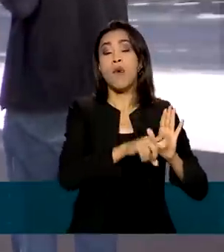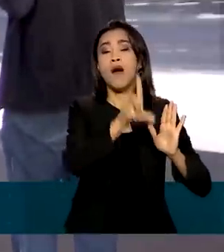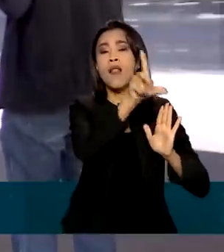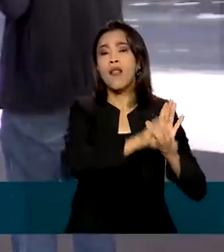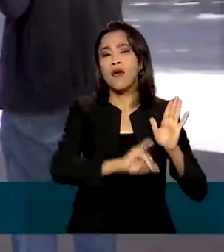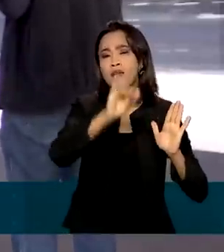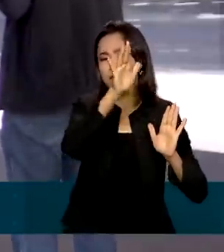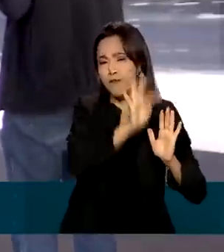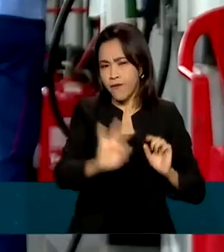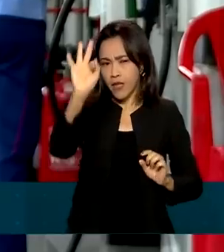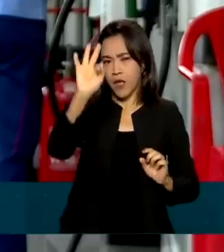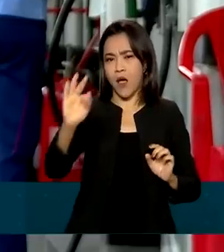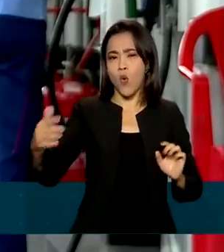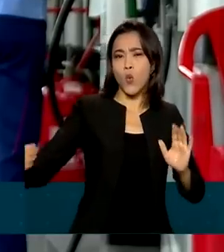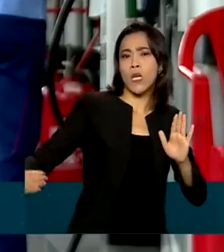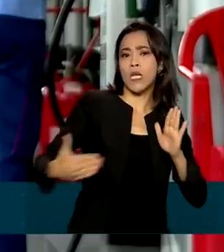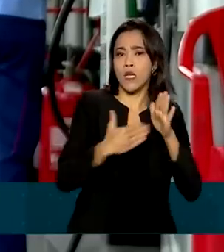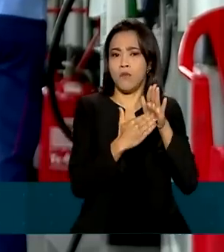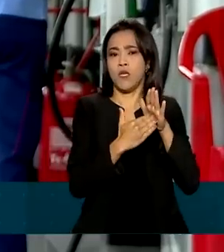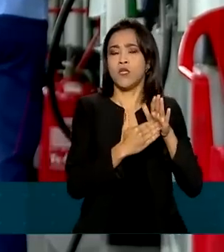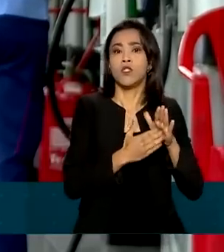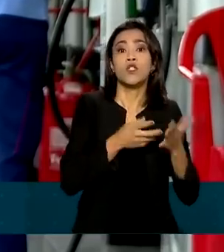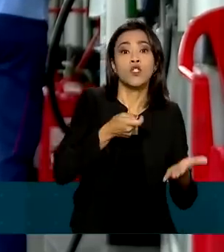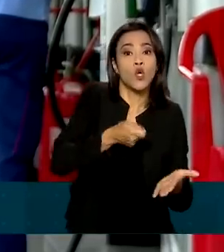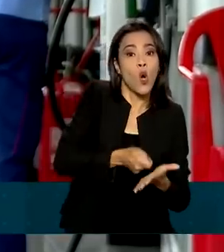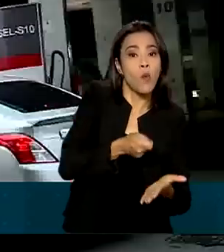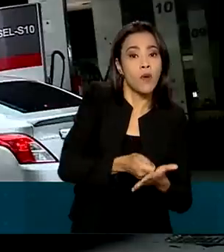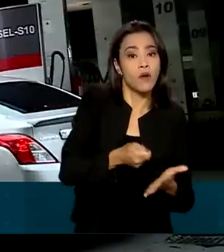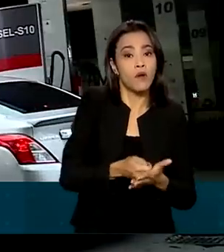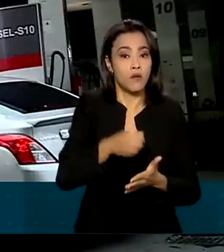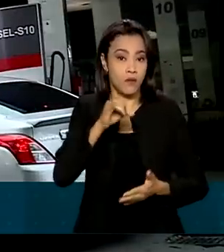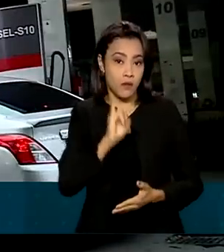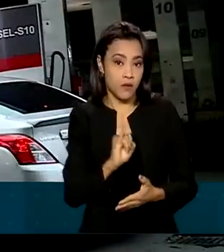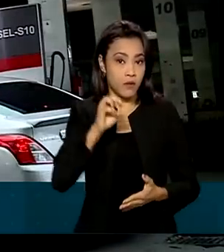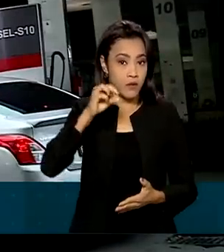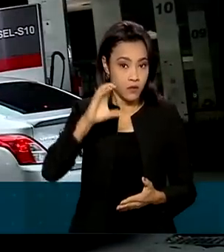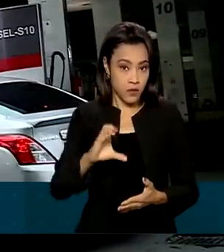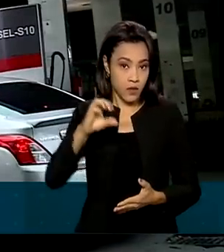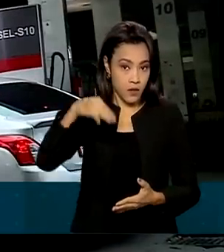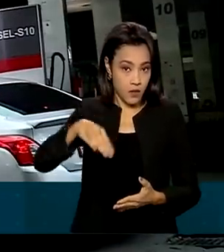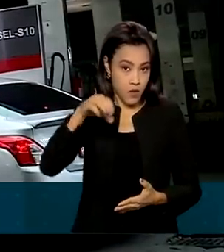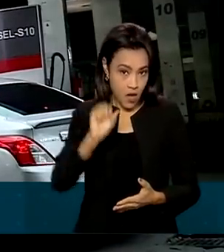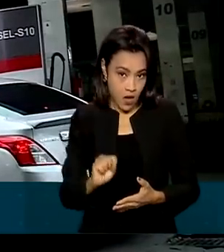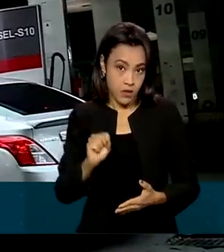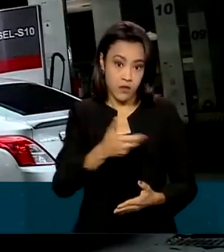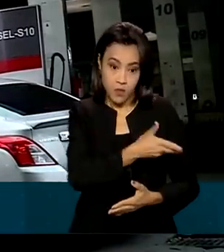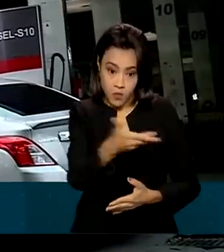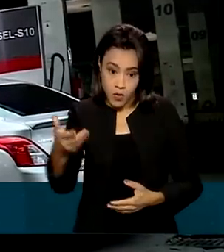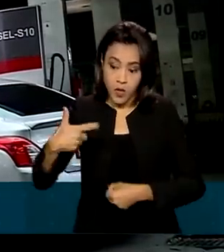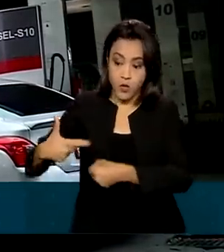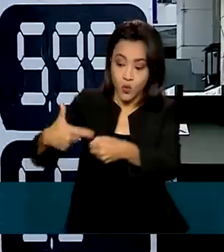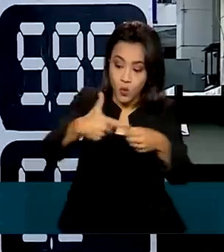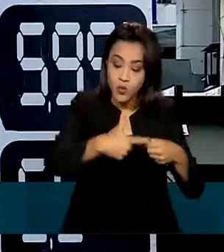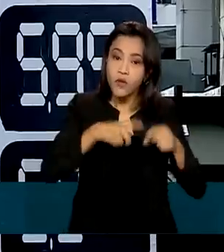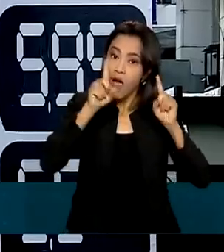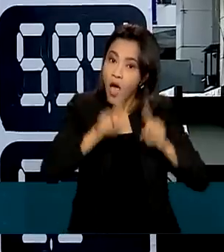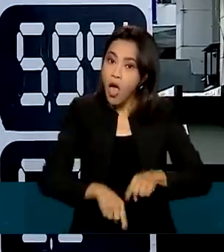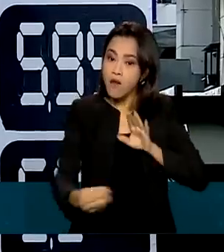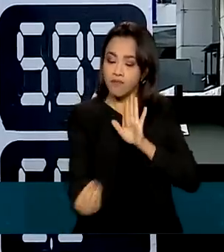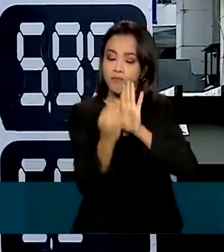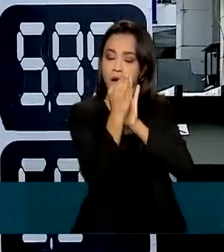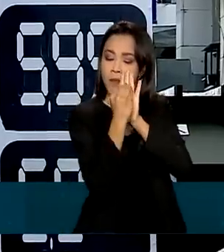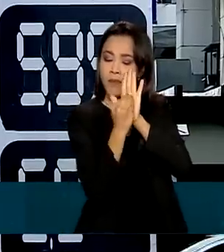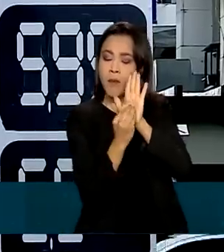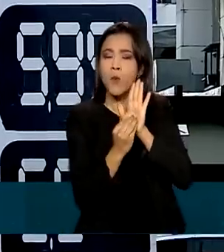que determinou, fixou um limite de cobrança do ICMS nos combustíveis, porque considerou os combustíveis como um produto essencial.